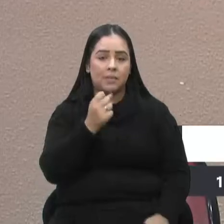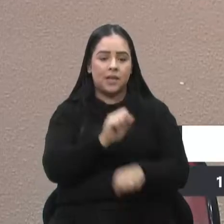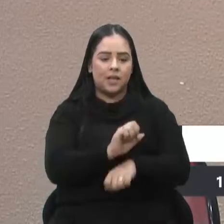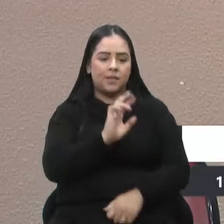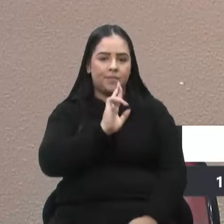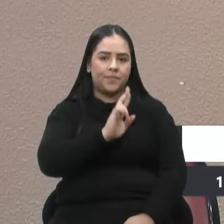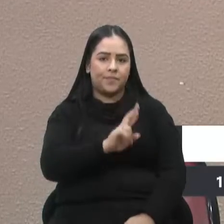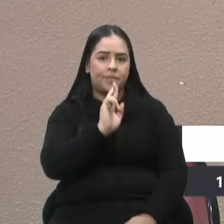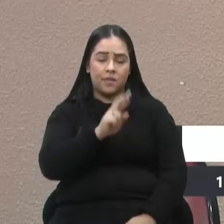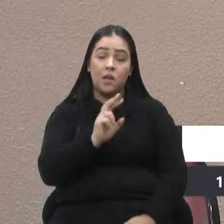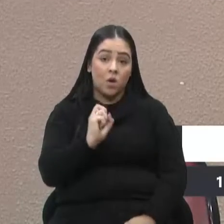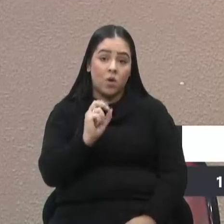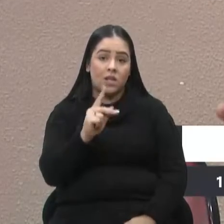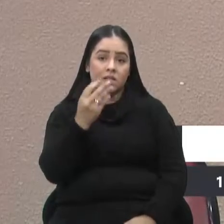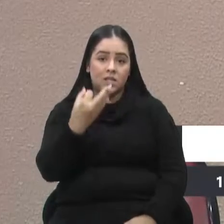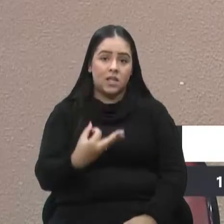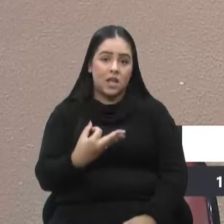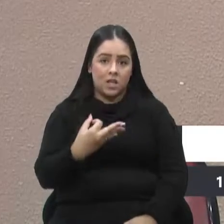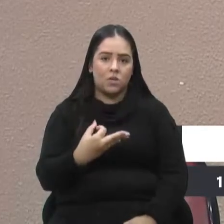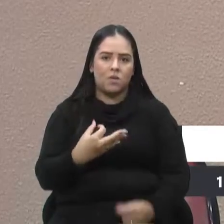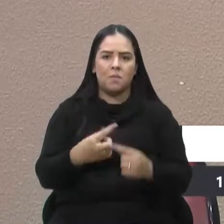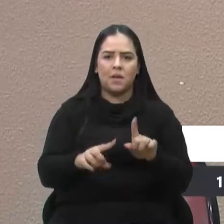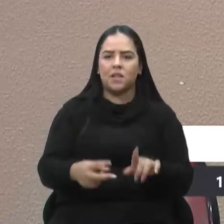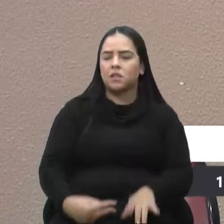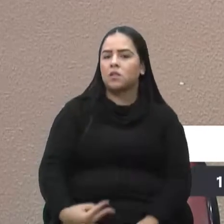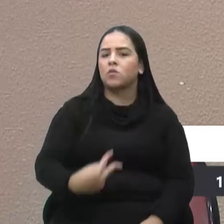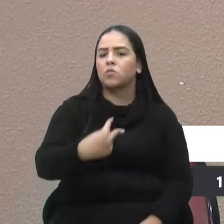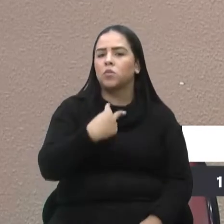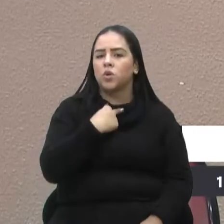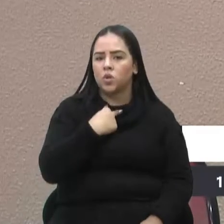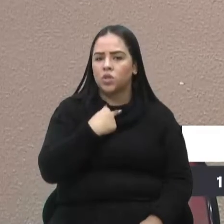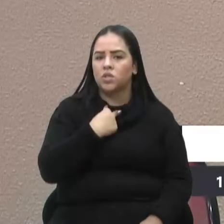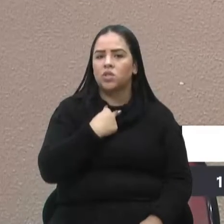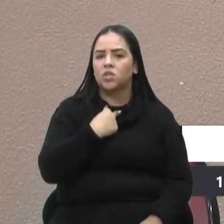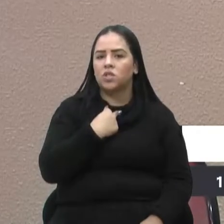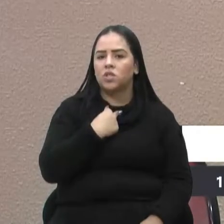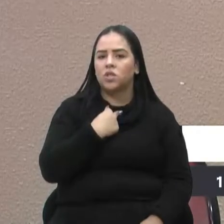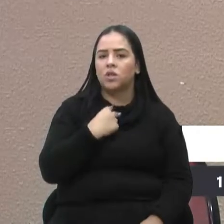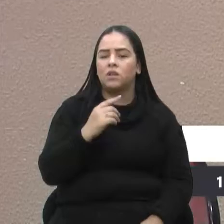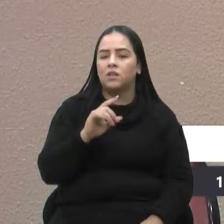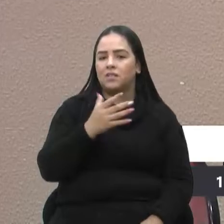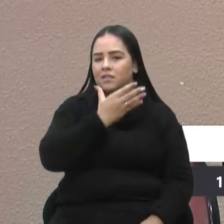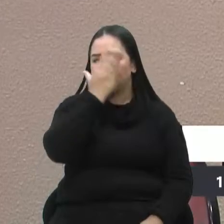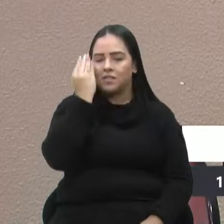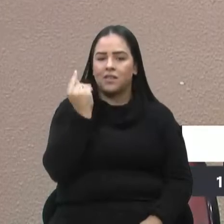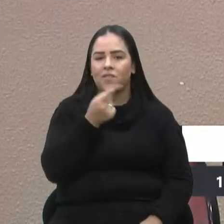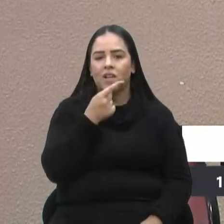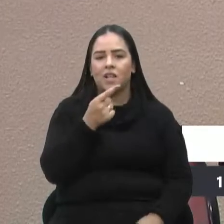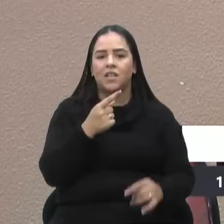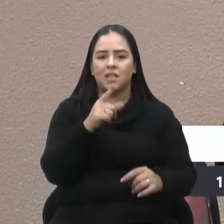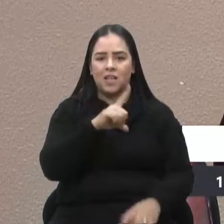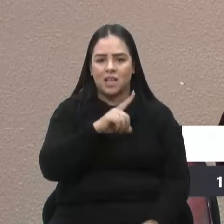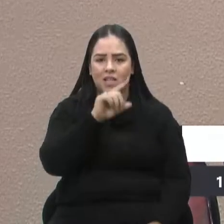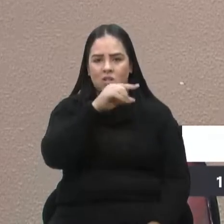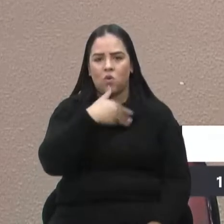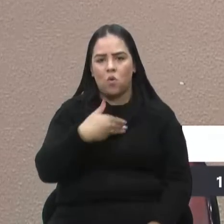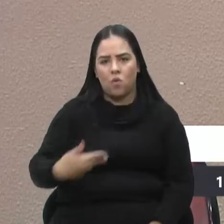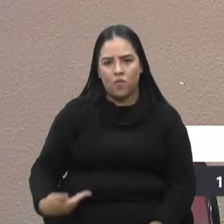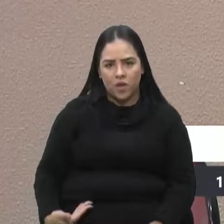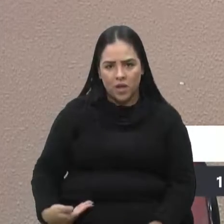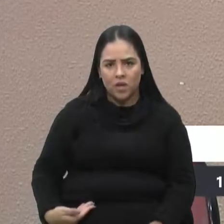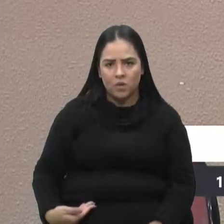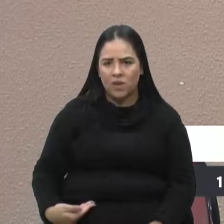legítimo. Agora, o que não se pode negar é que esse governo, mesmo tendo todas essas dificuldades, não